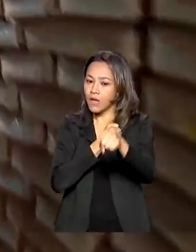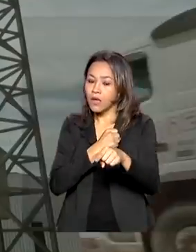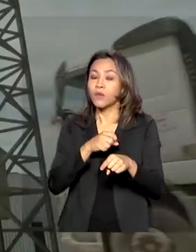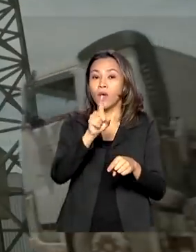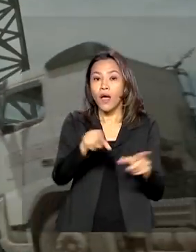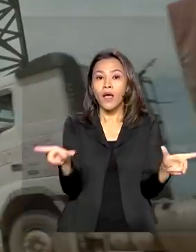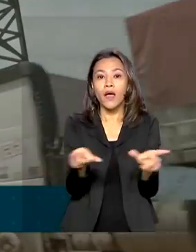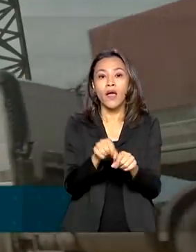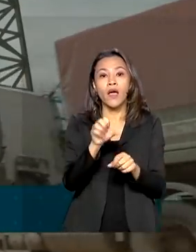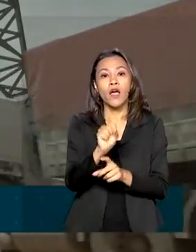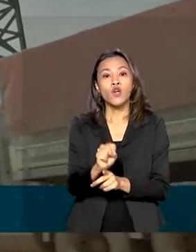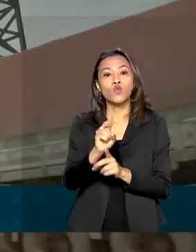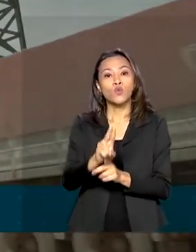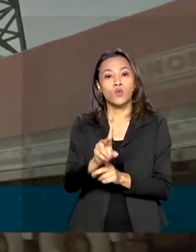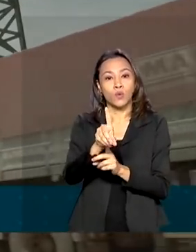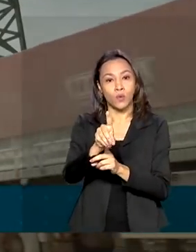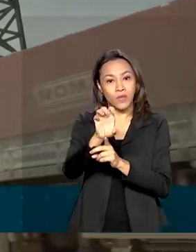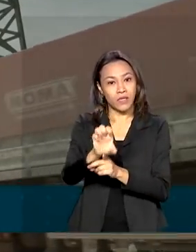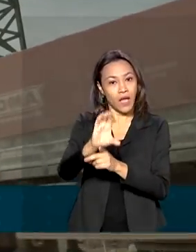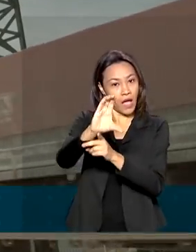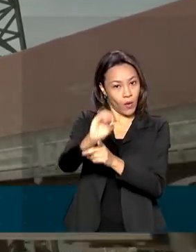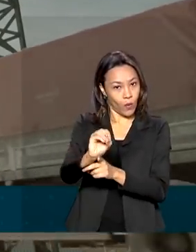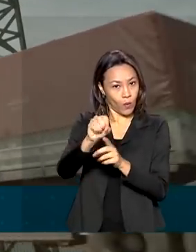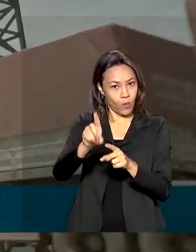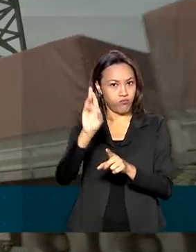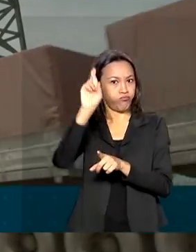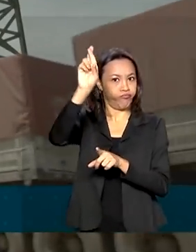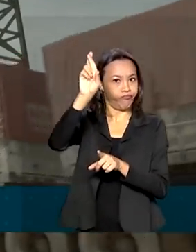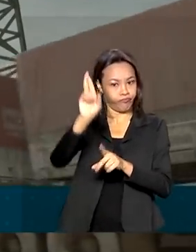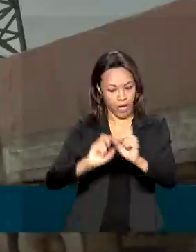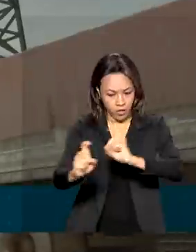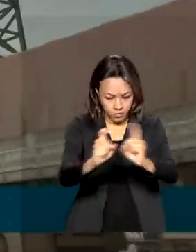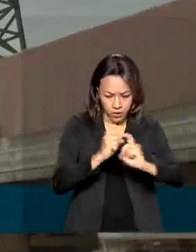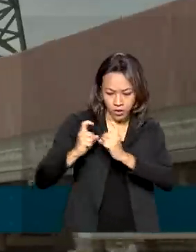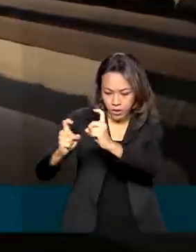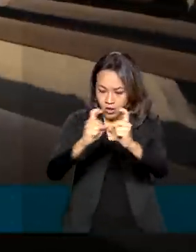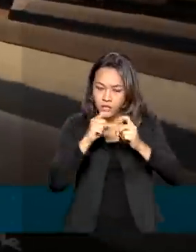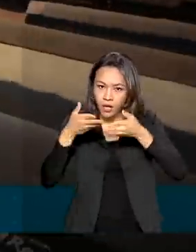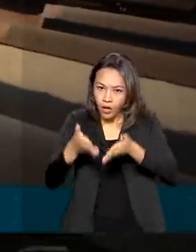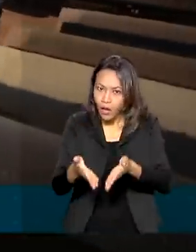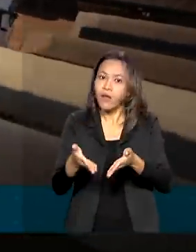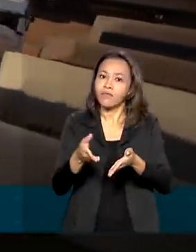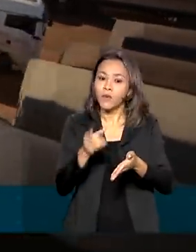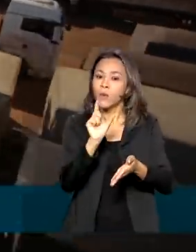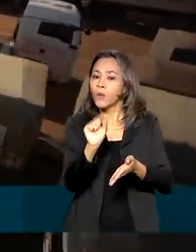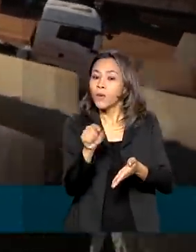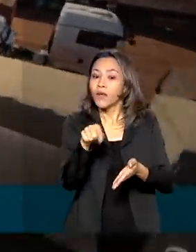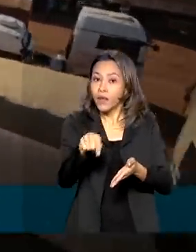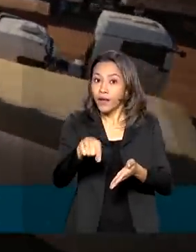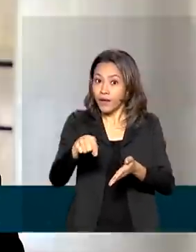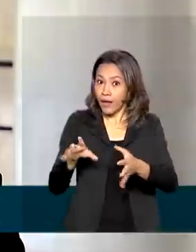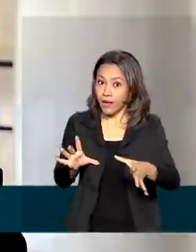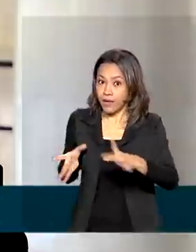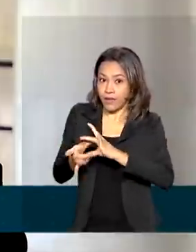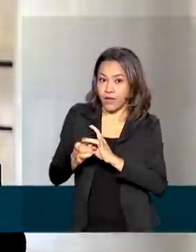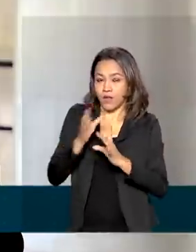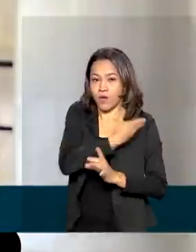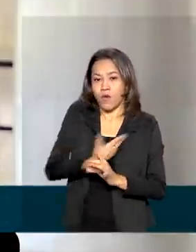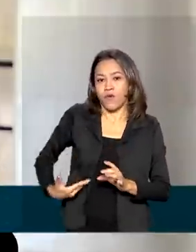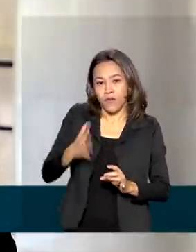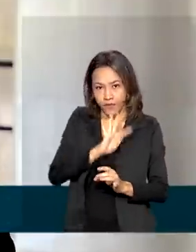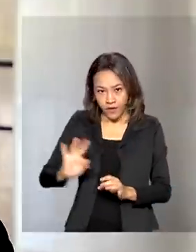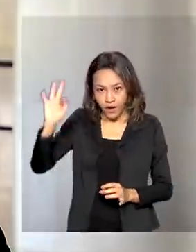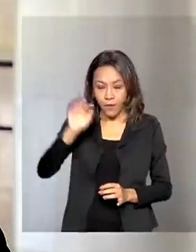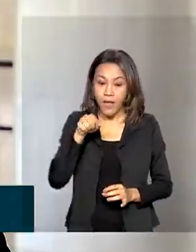Desenvolvimento gerido pela Superintendência do Desenvolvimento do Centro-Oeste, Sudeco, uma autarquia do governo federal. Segundo